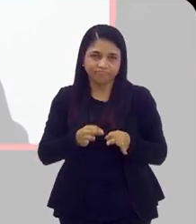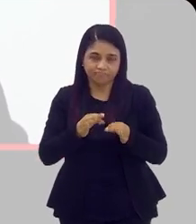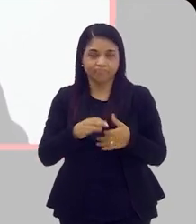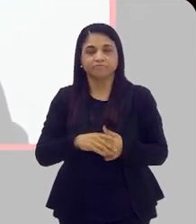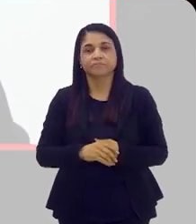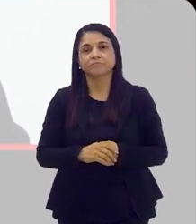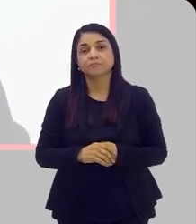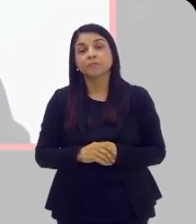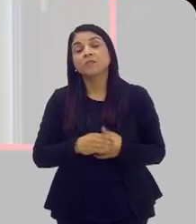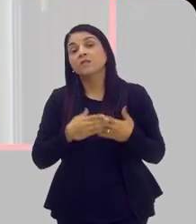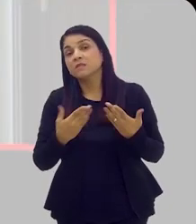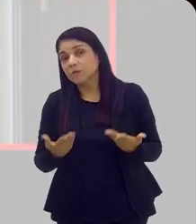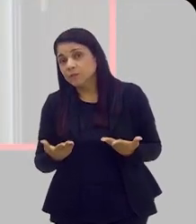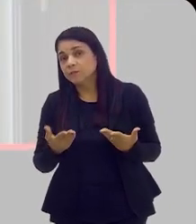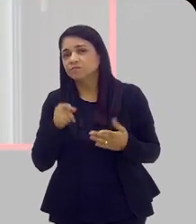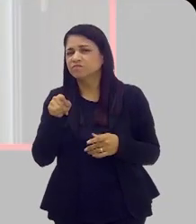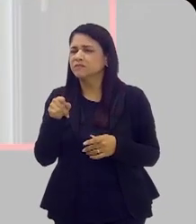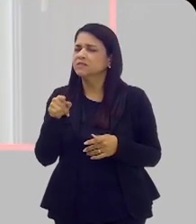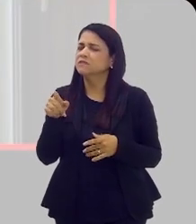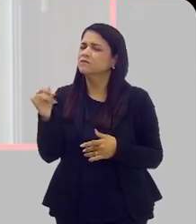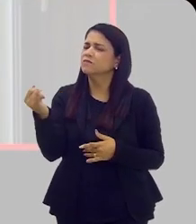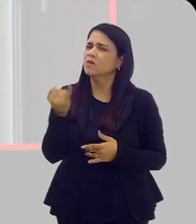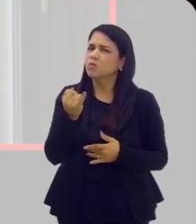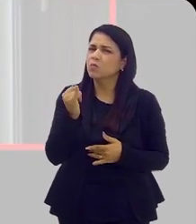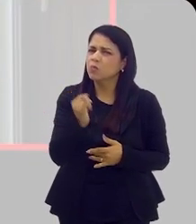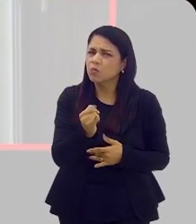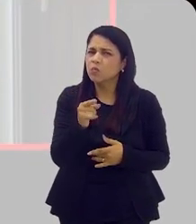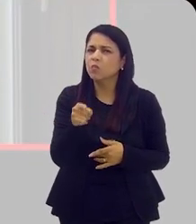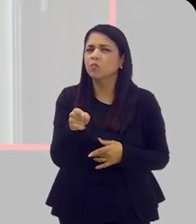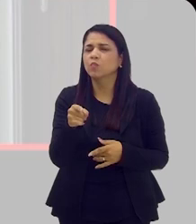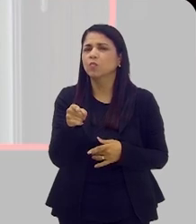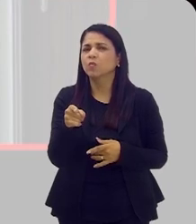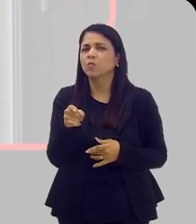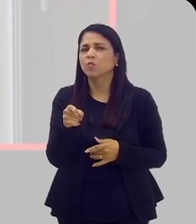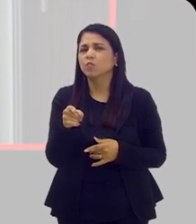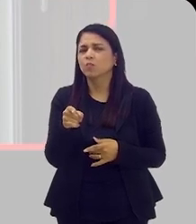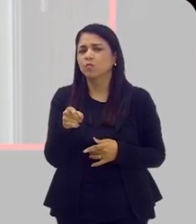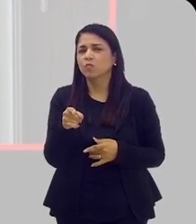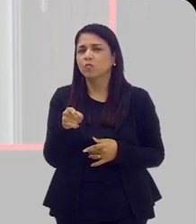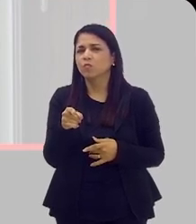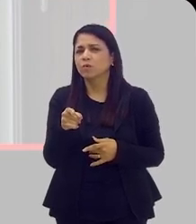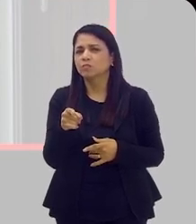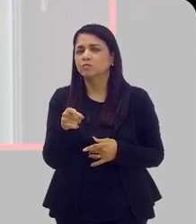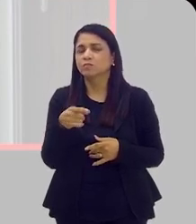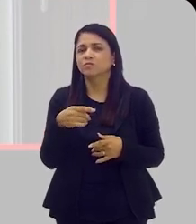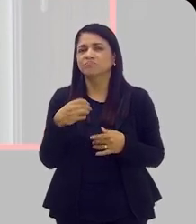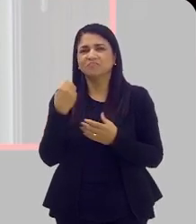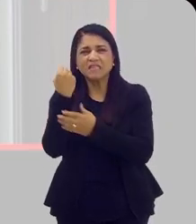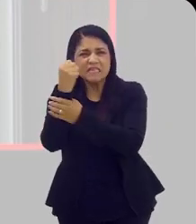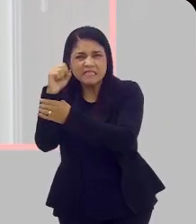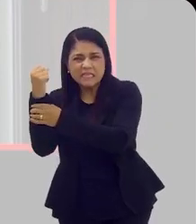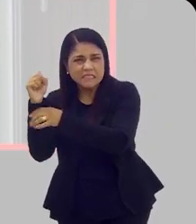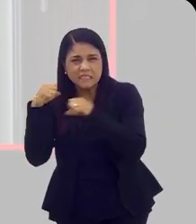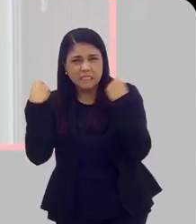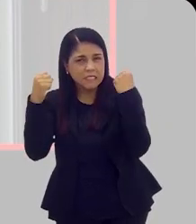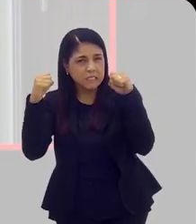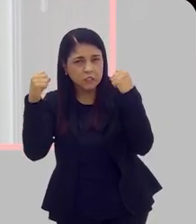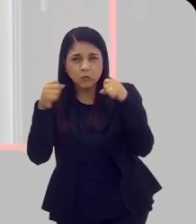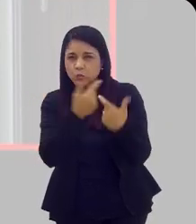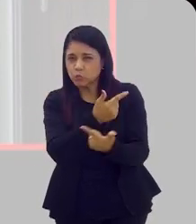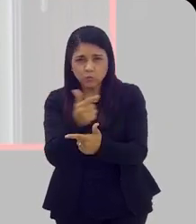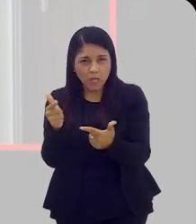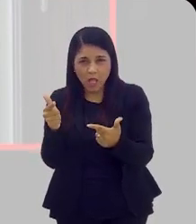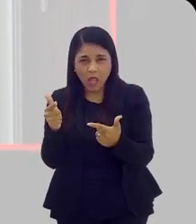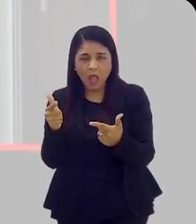estabelecidos. E o senhor mencionou aqui a questão do sedentarismo. E